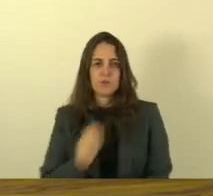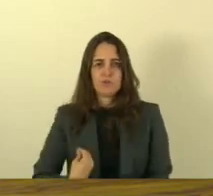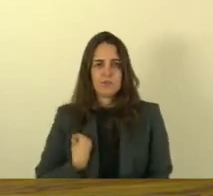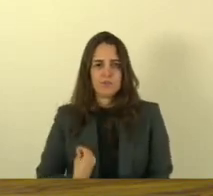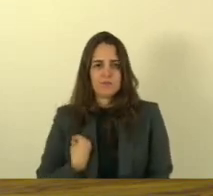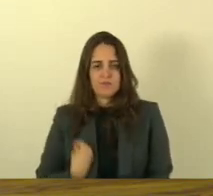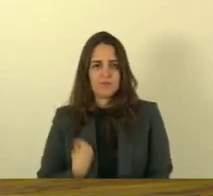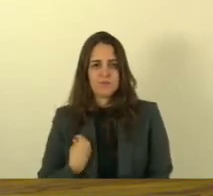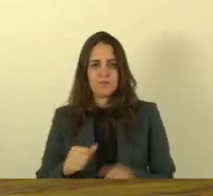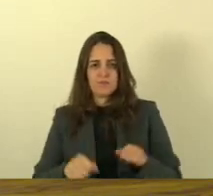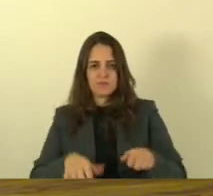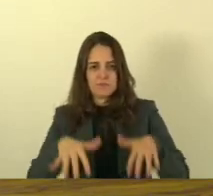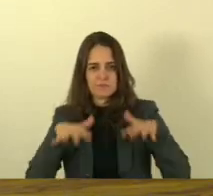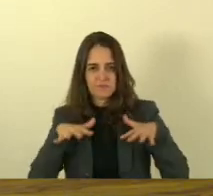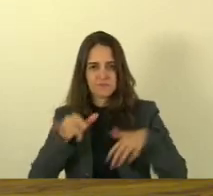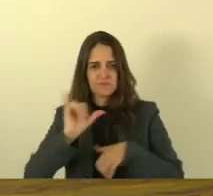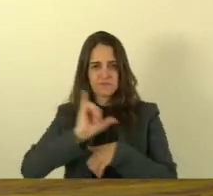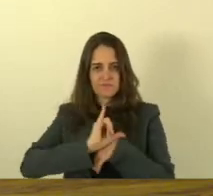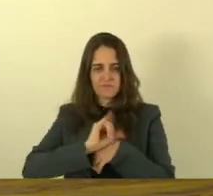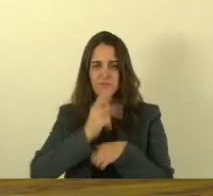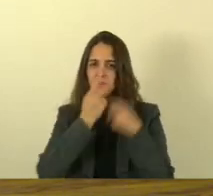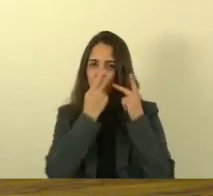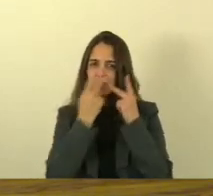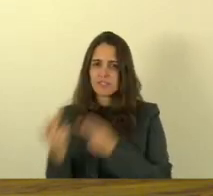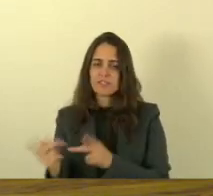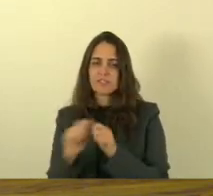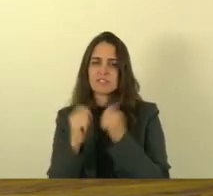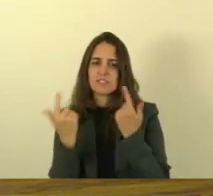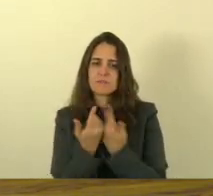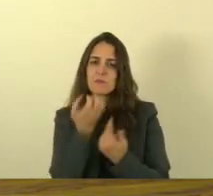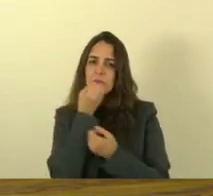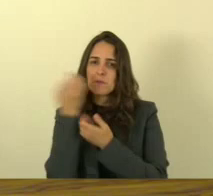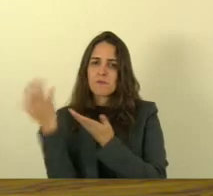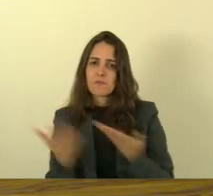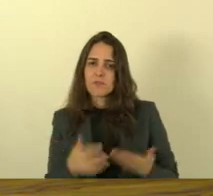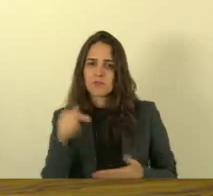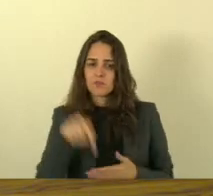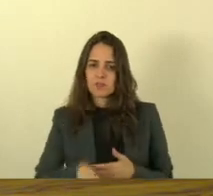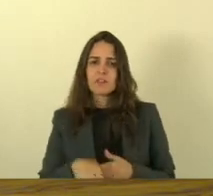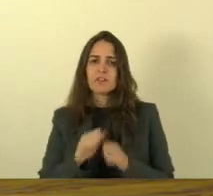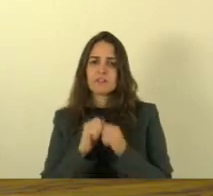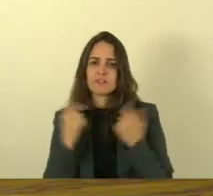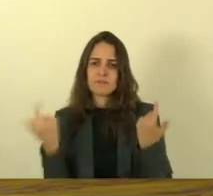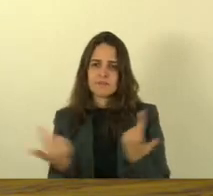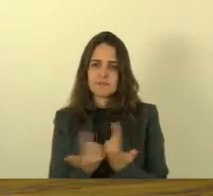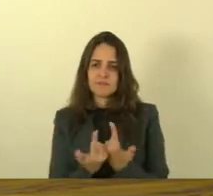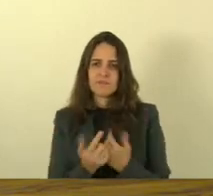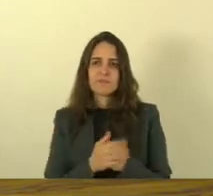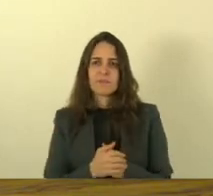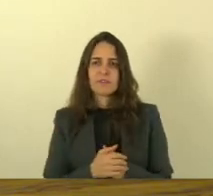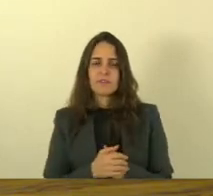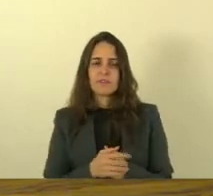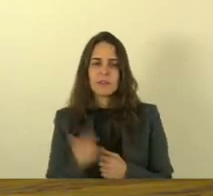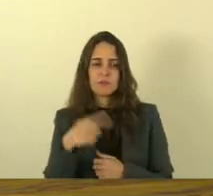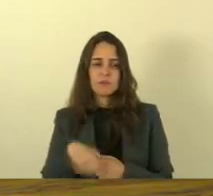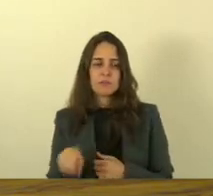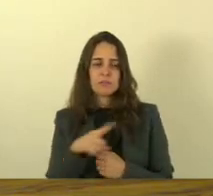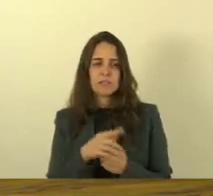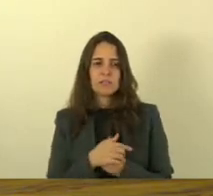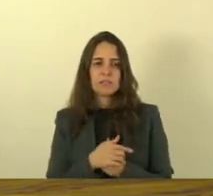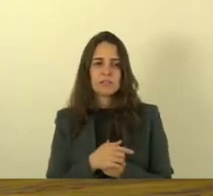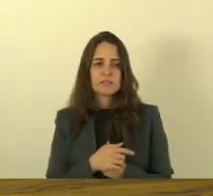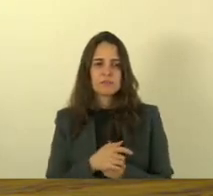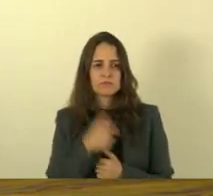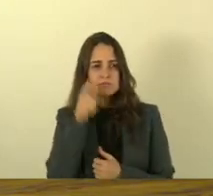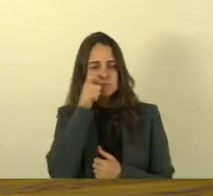nas galerias visitando a assembleia sejam bem vindos a essa casa é bom que observem o que